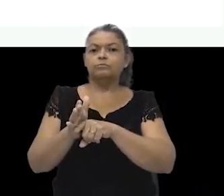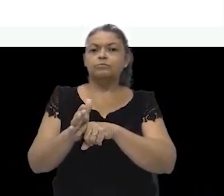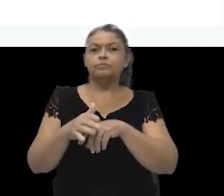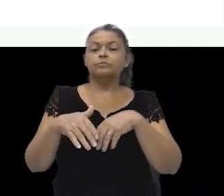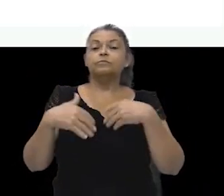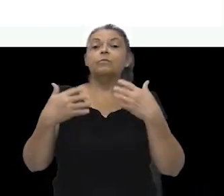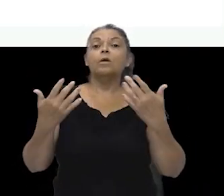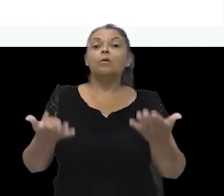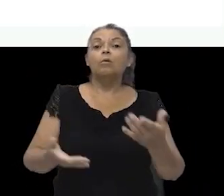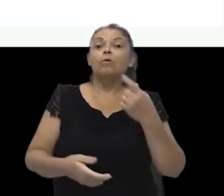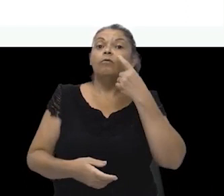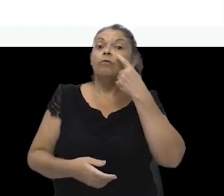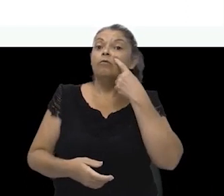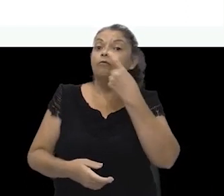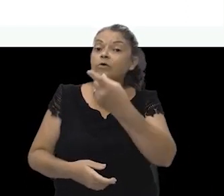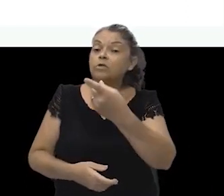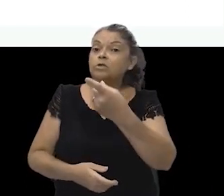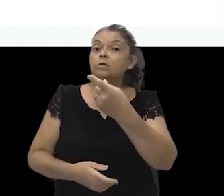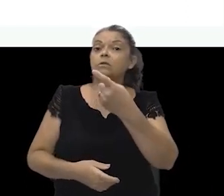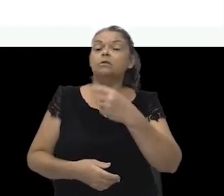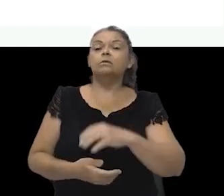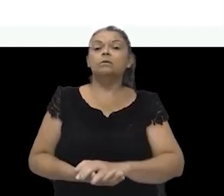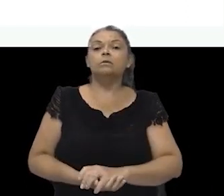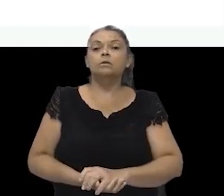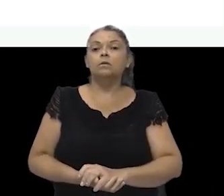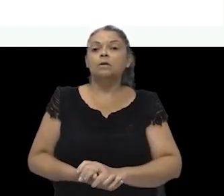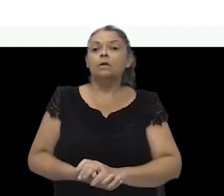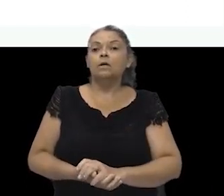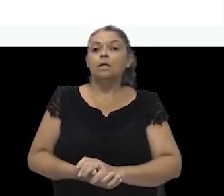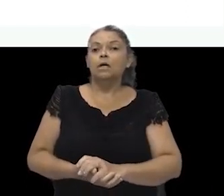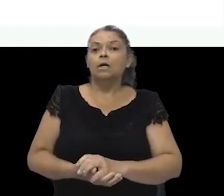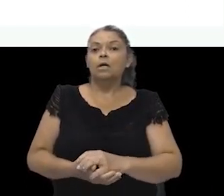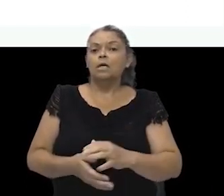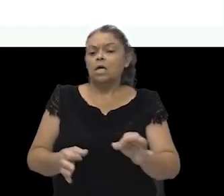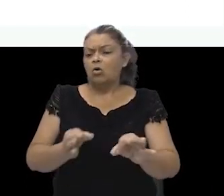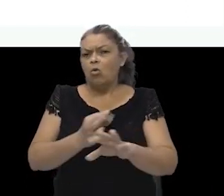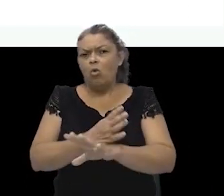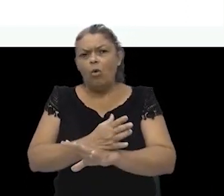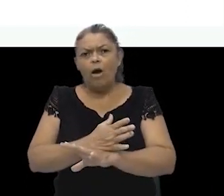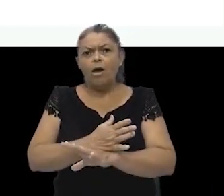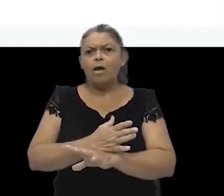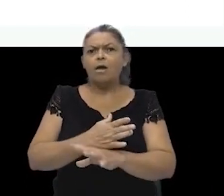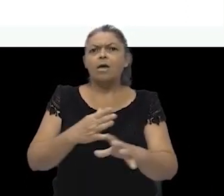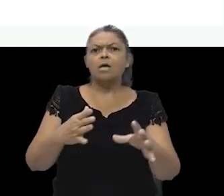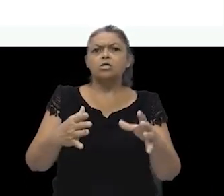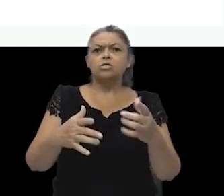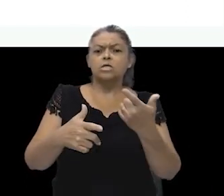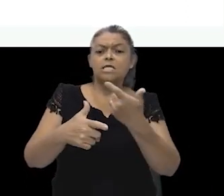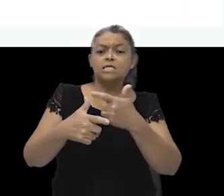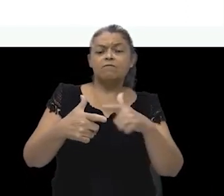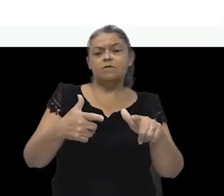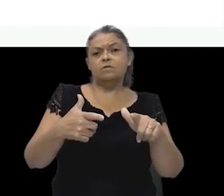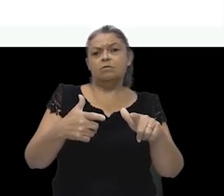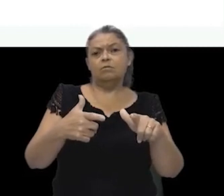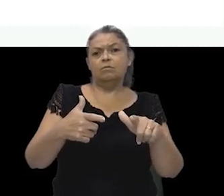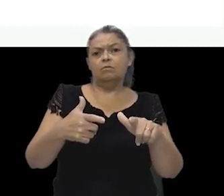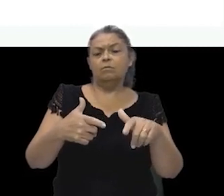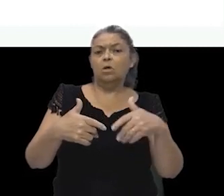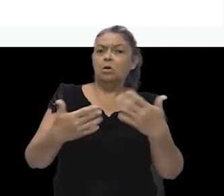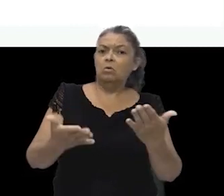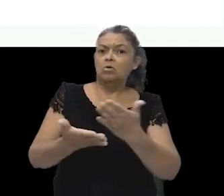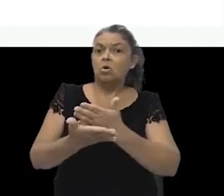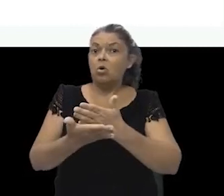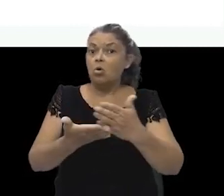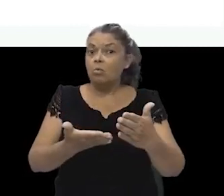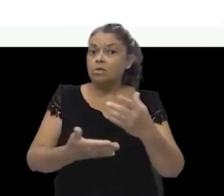Vejam que aqui é o resto da divisão. Ou seja, eu não tenho mais número para descer. Quando eu começo